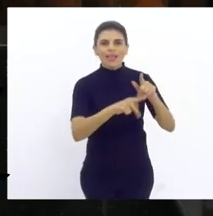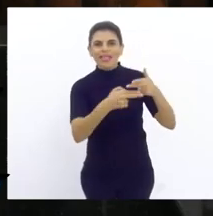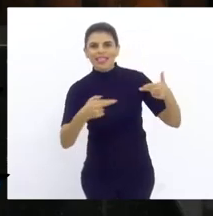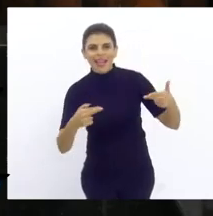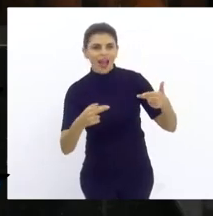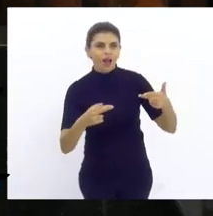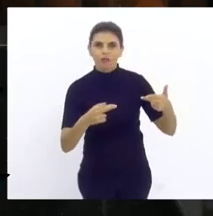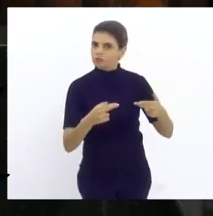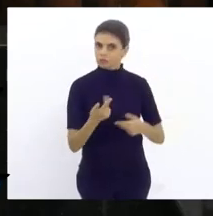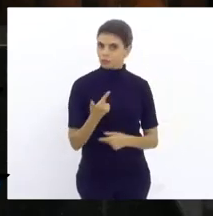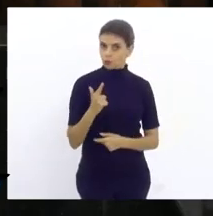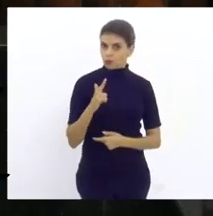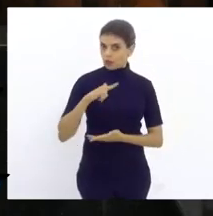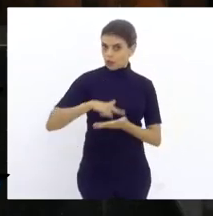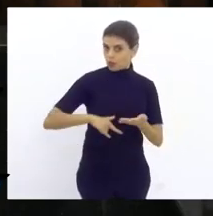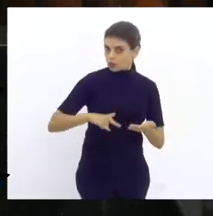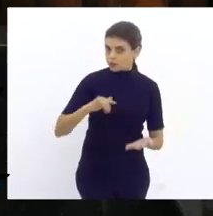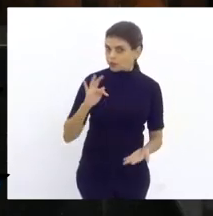Também não tem.